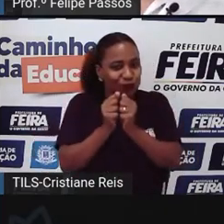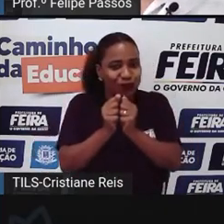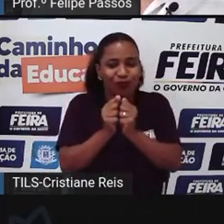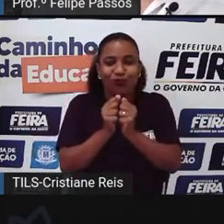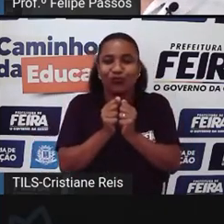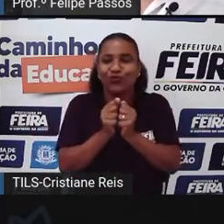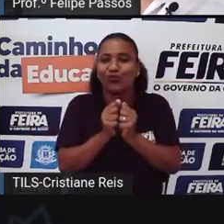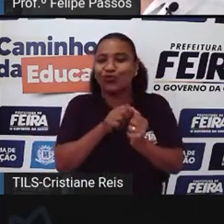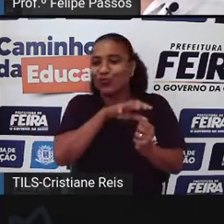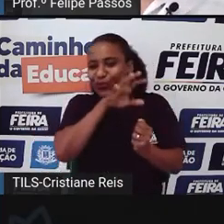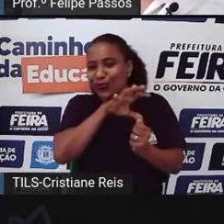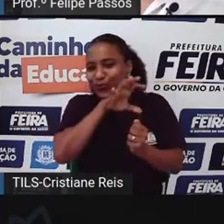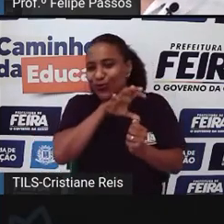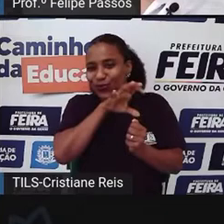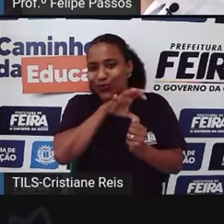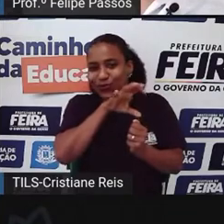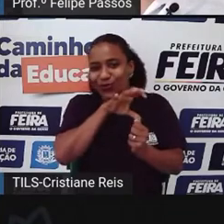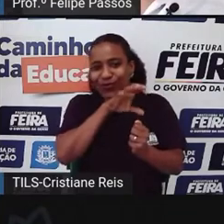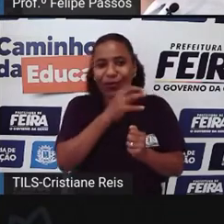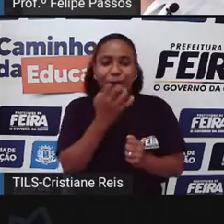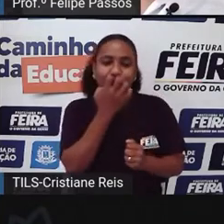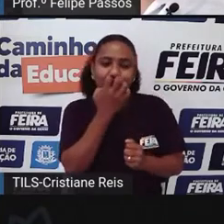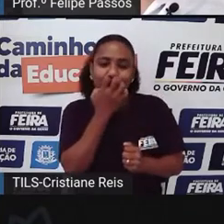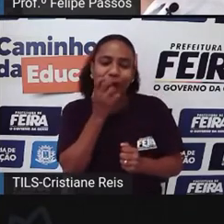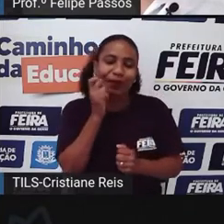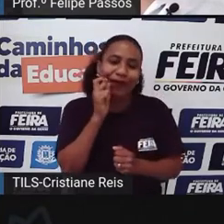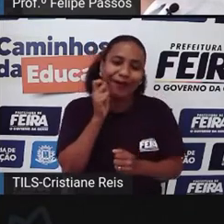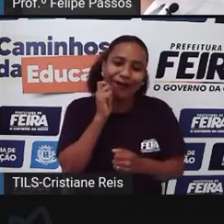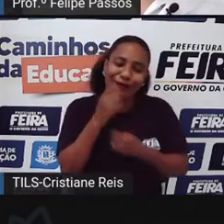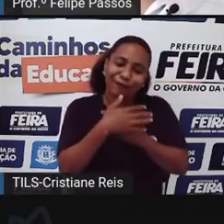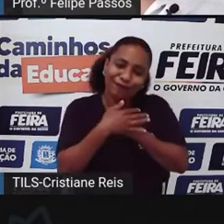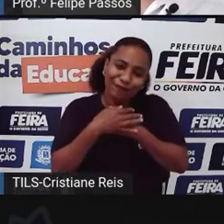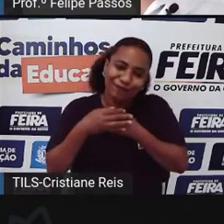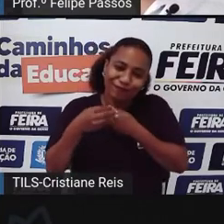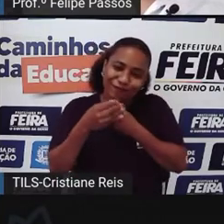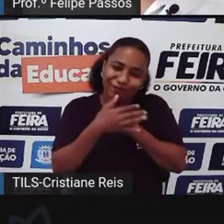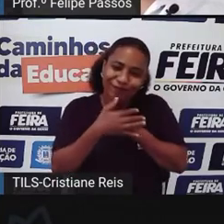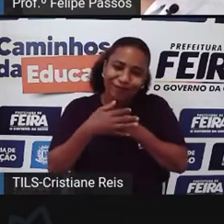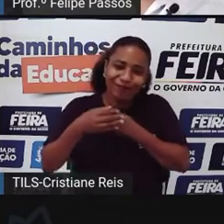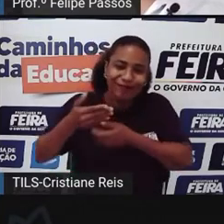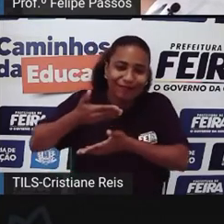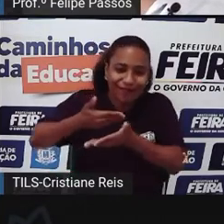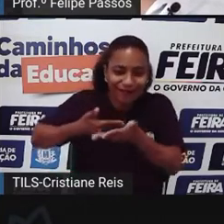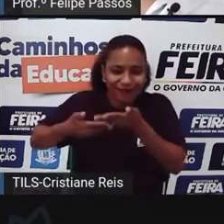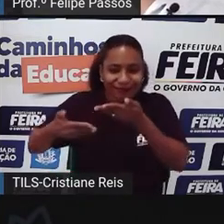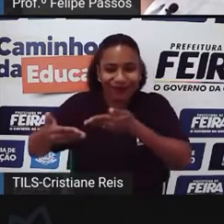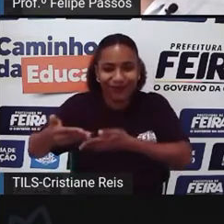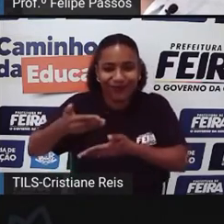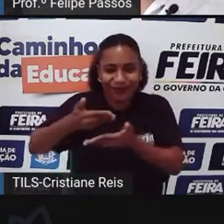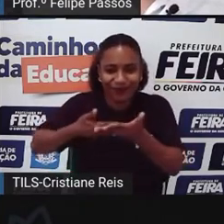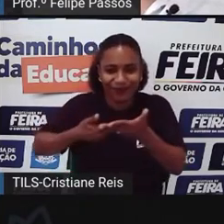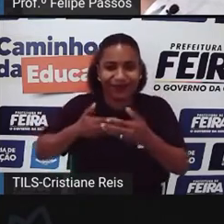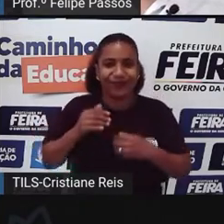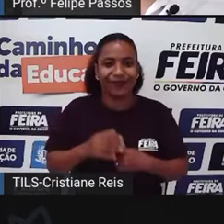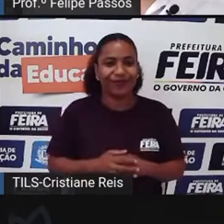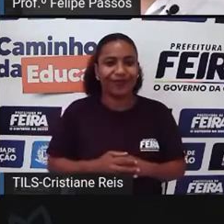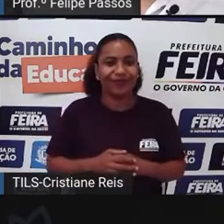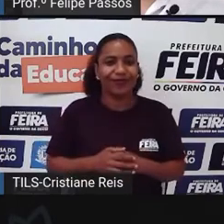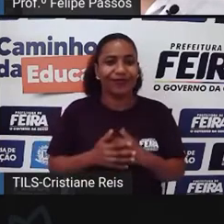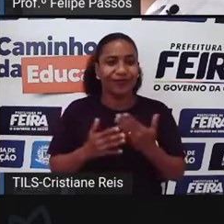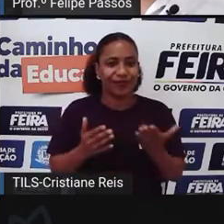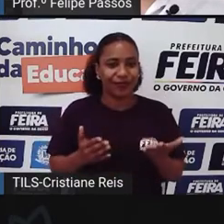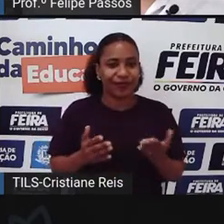companhia Quem tem cachorro e gato Sabe o que eu estou falando É uma troca muito grande Eu não estou falando aqui De uma